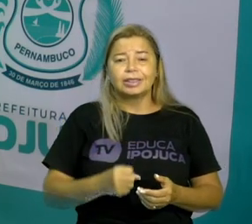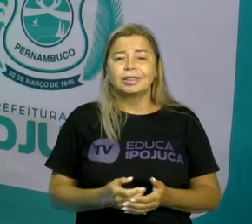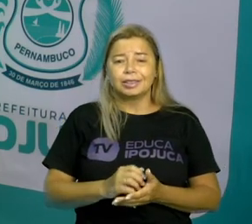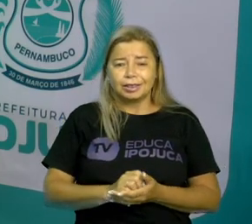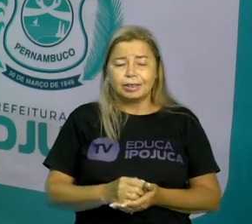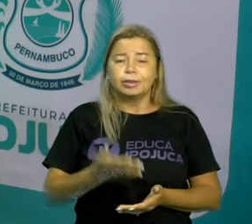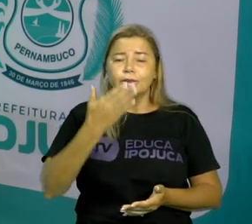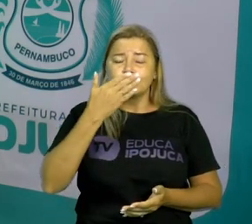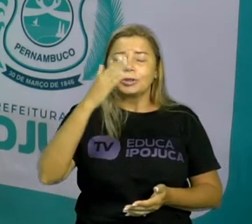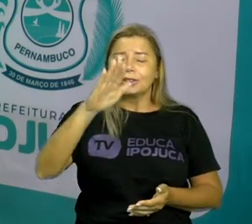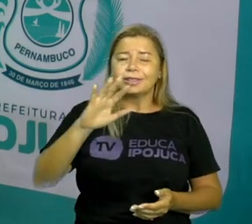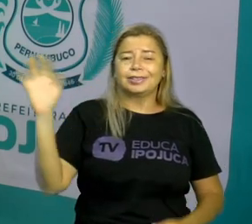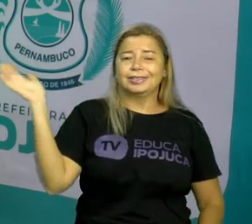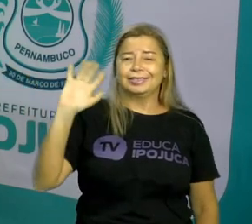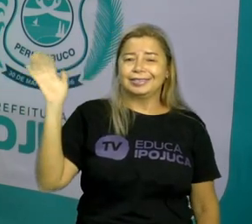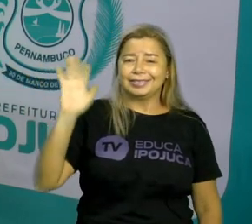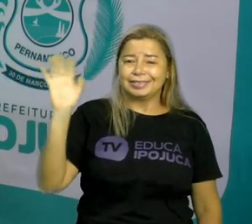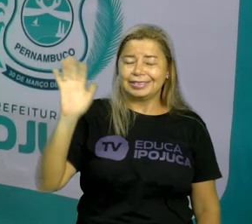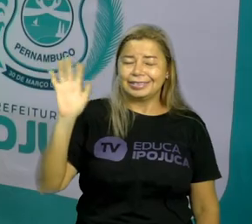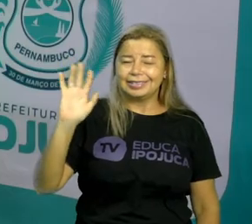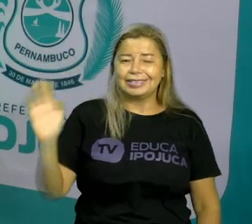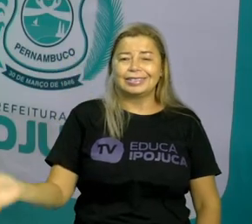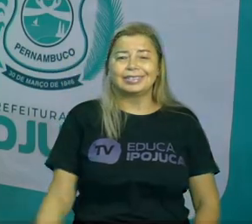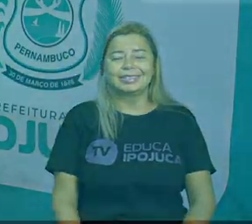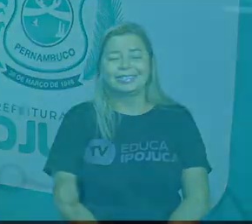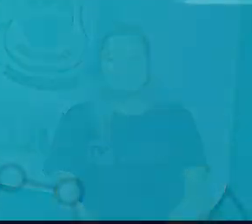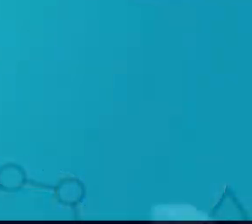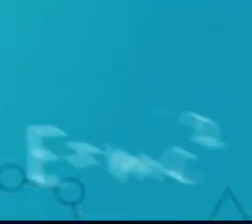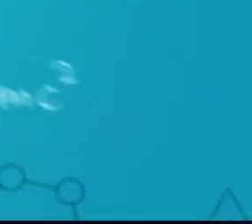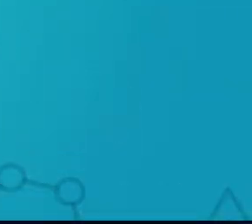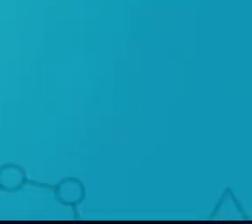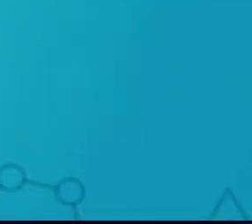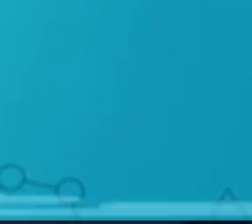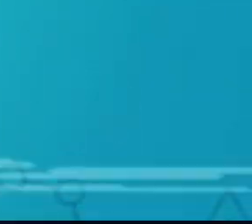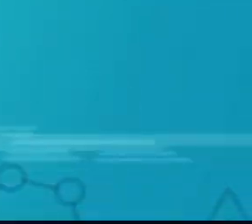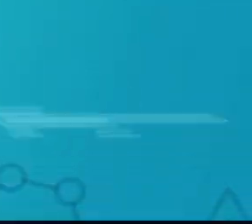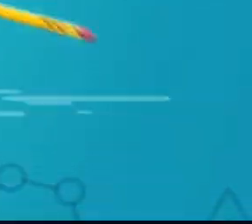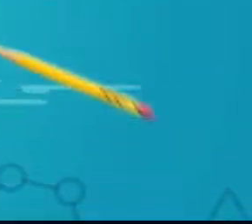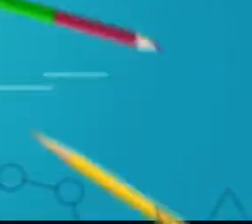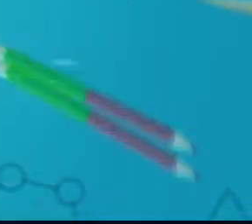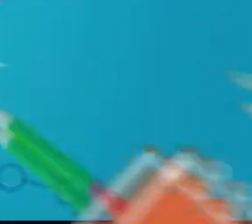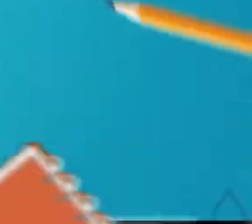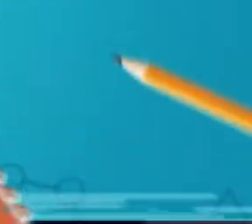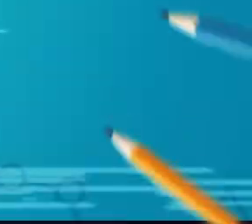professora E até a próxima aula Se Deus quiser E até a próxima aula E aí